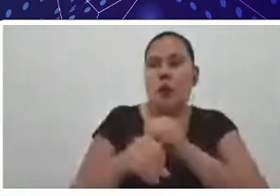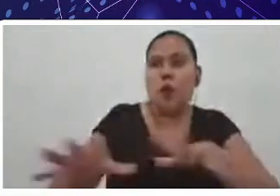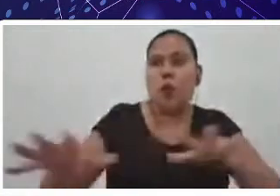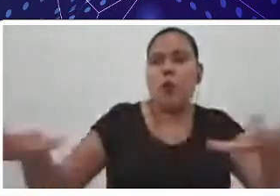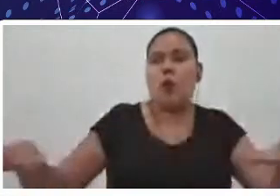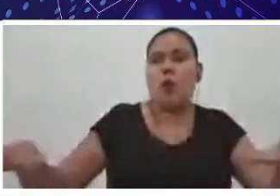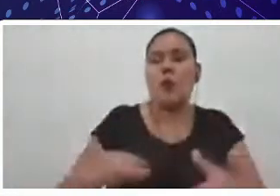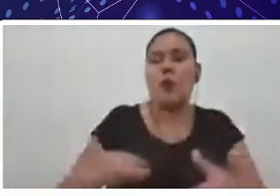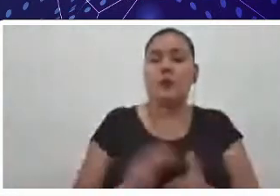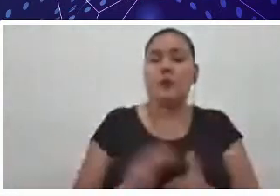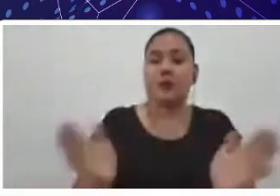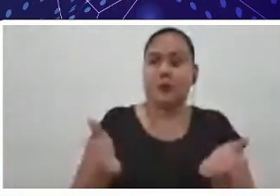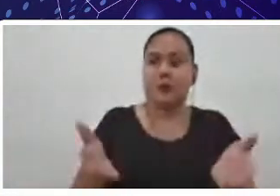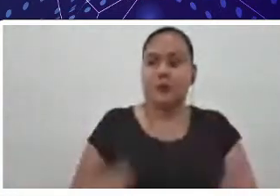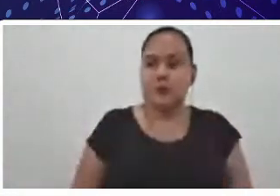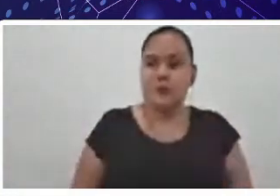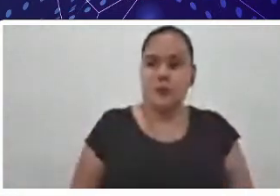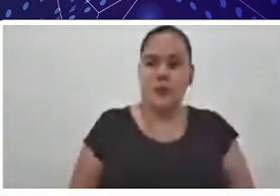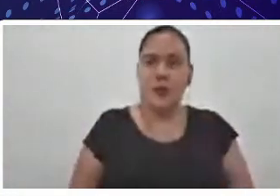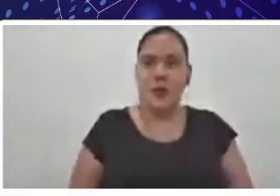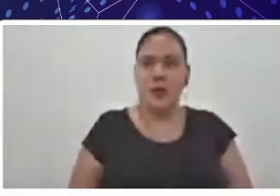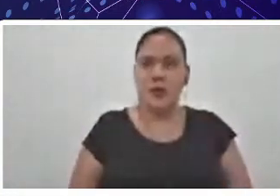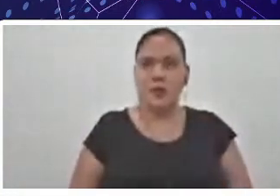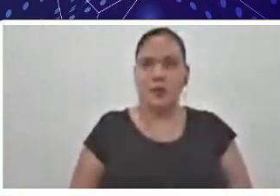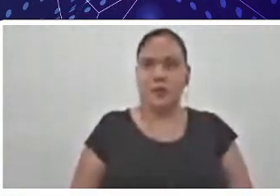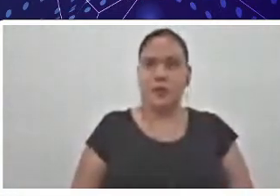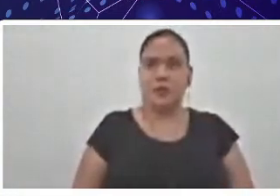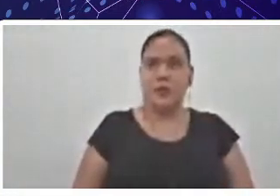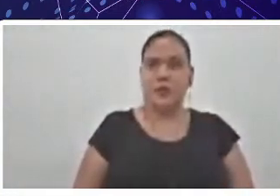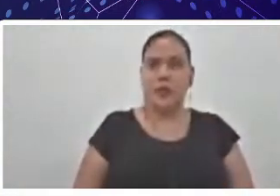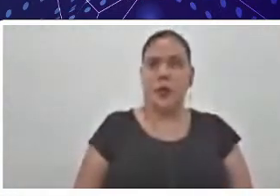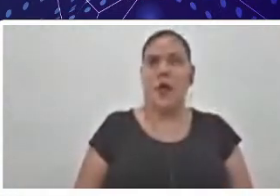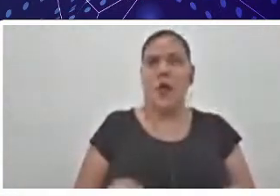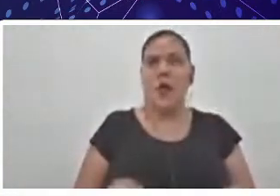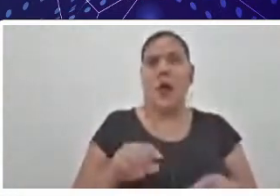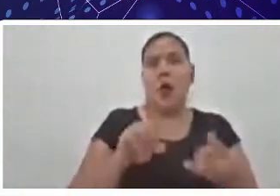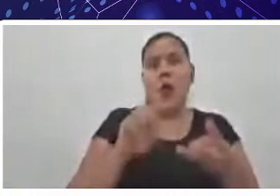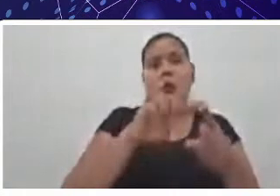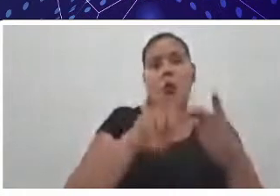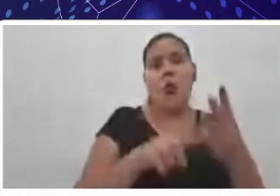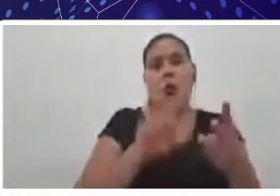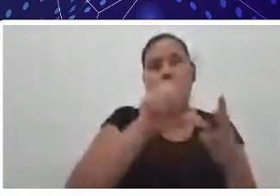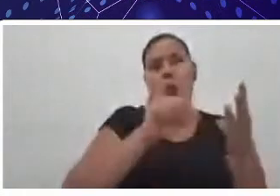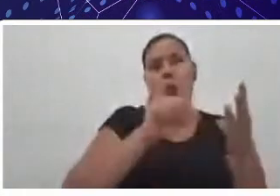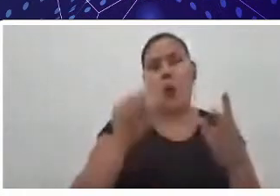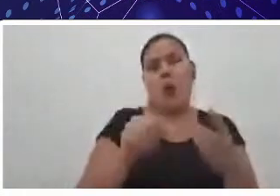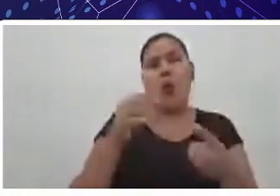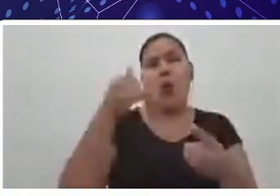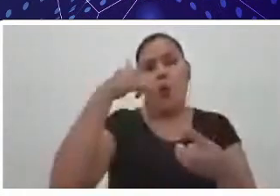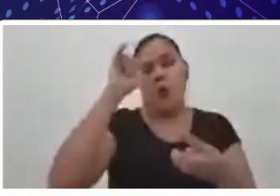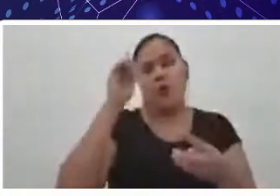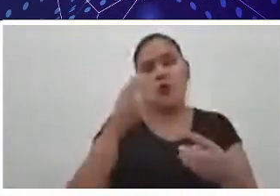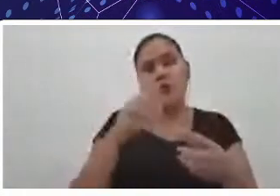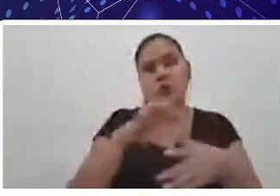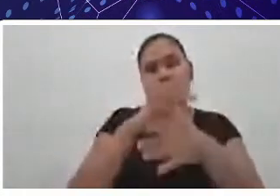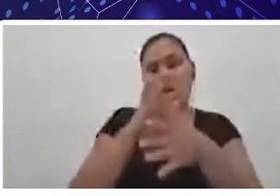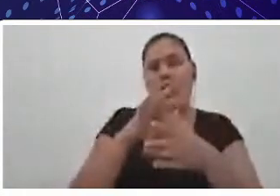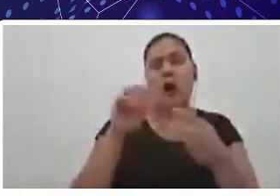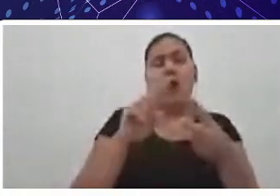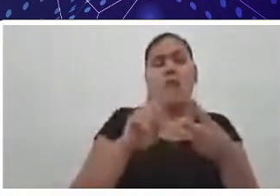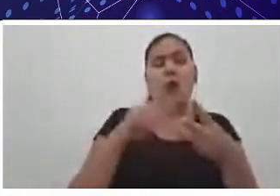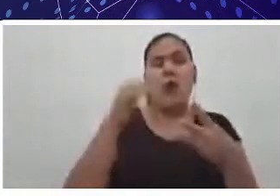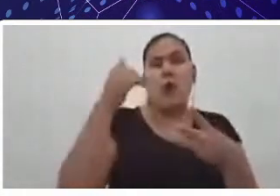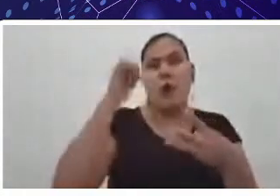essas três áreas, bovinho de corte, bovinho de leite e aves, sem contar todas as outras áreas como suinocultura,